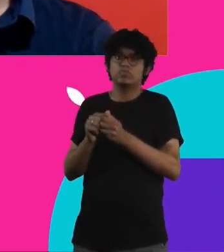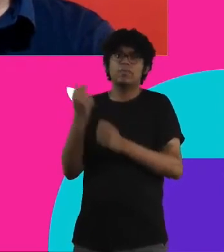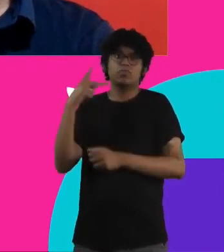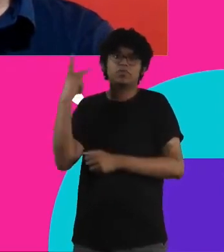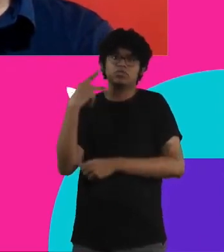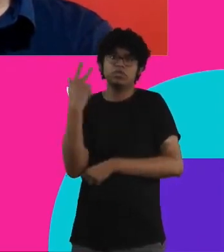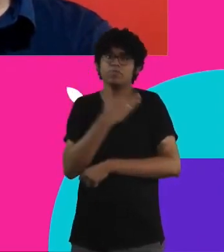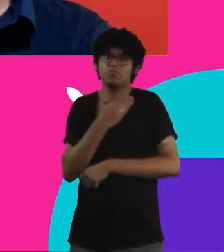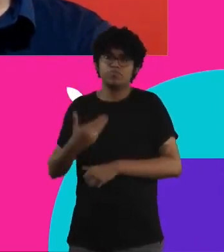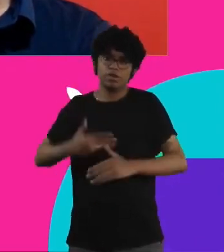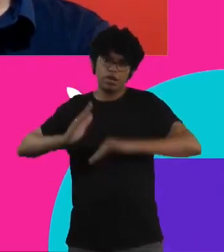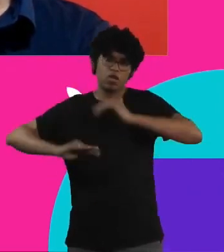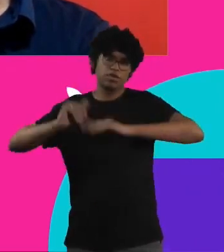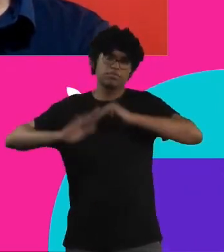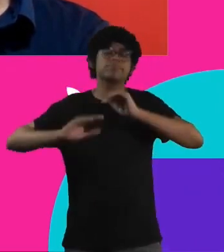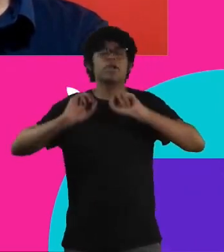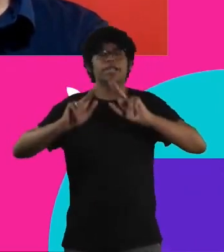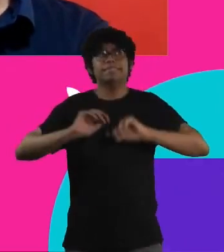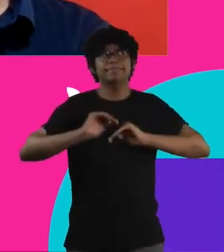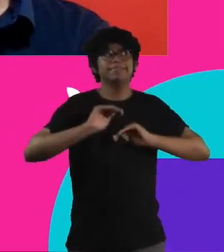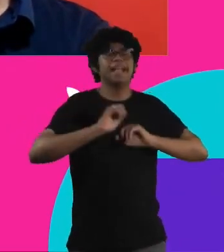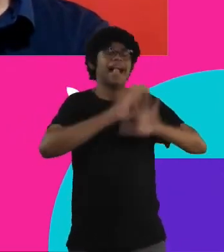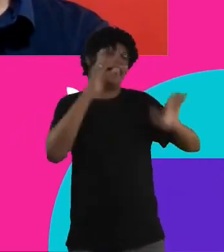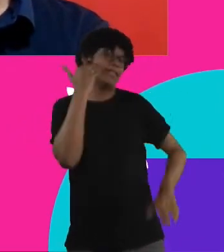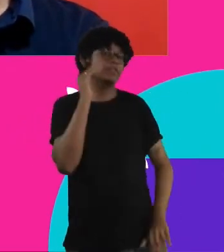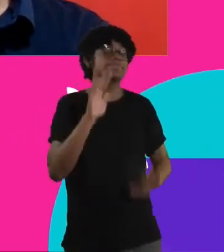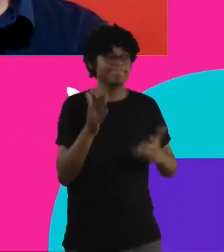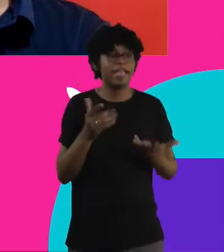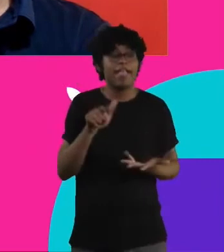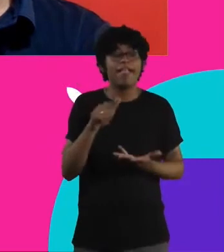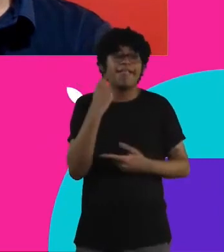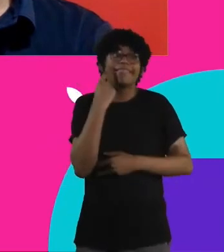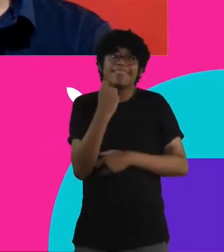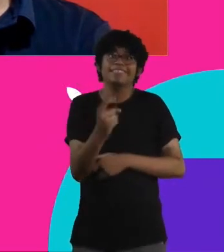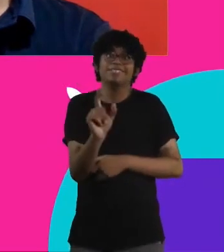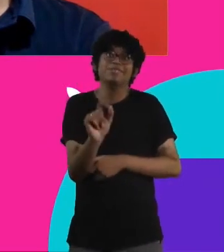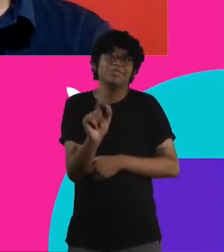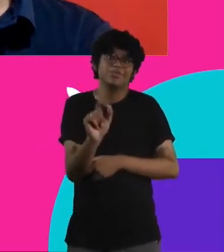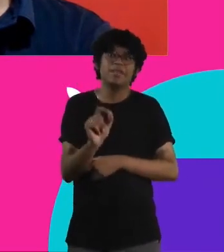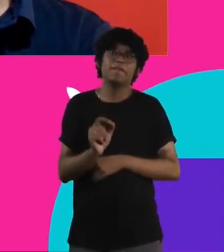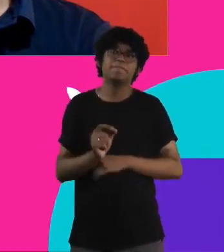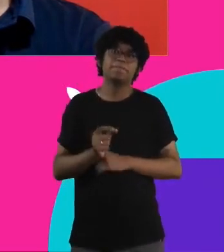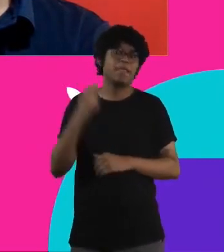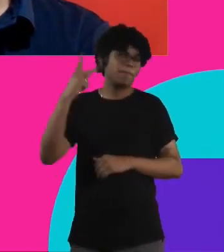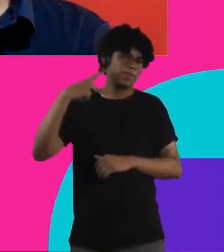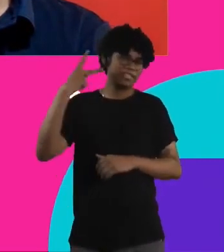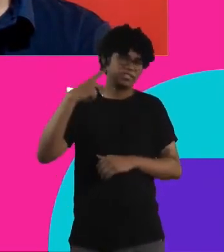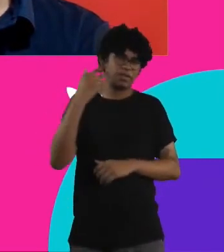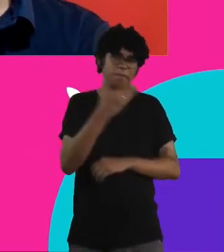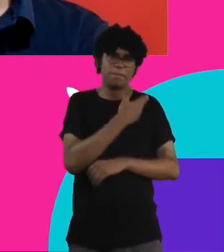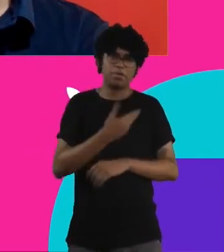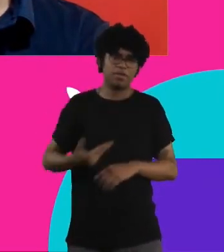Ah tá bom tá claro é interessante né Davi porque a a política pública ela